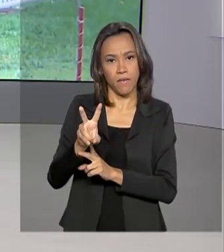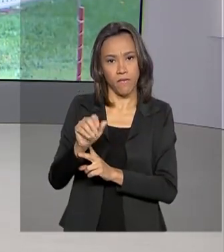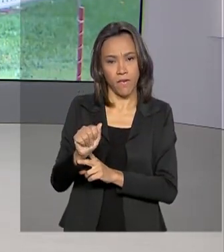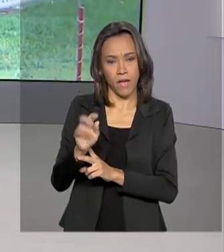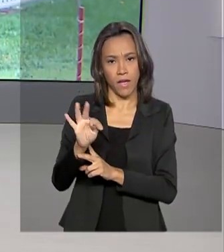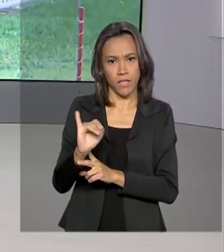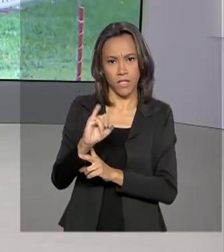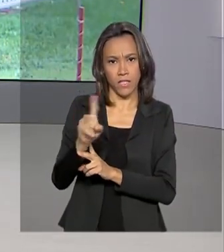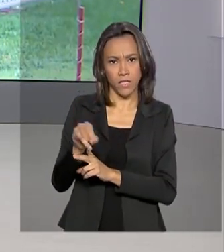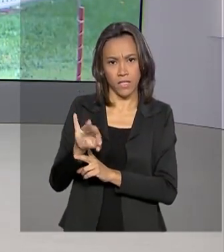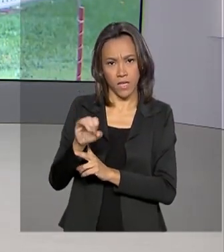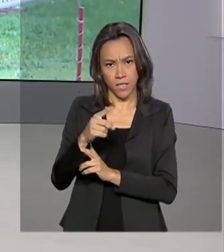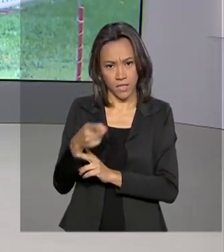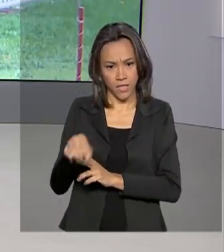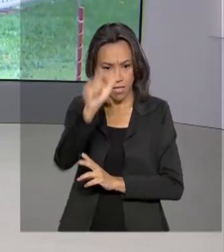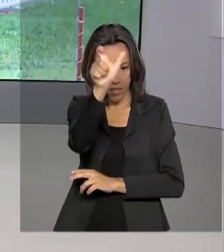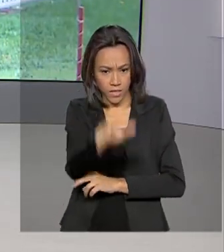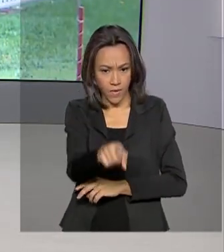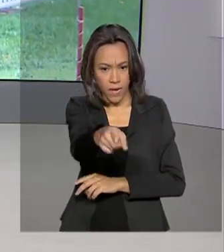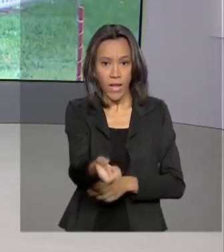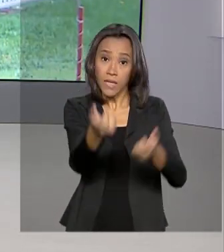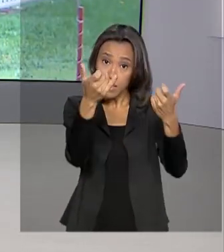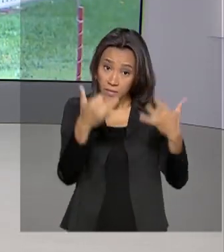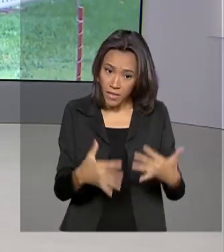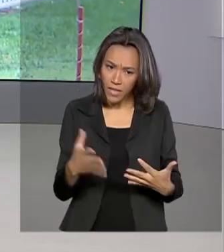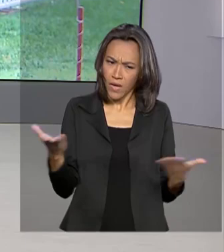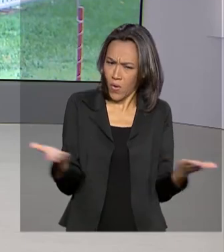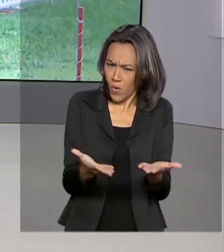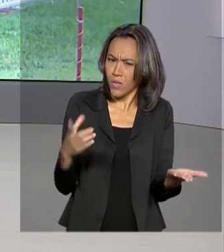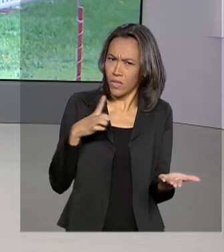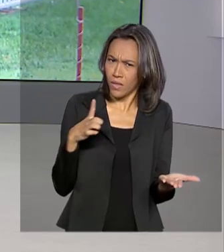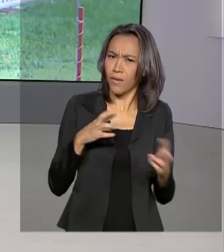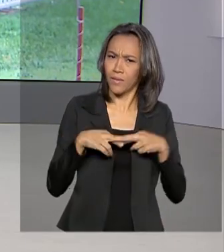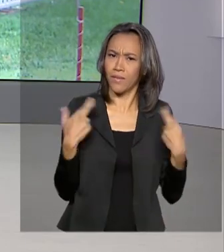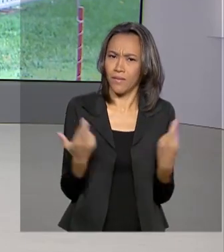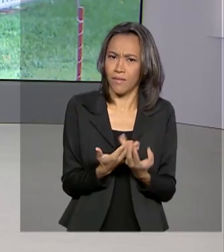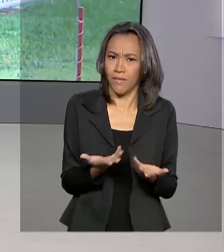Colares de Holanda. Ela vai explicar tudo pra gente. Lu, bom dia. Tem reunião hoje por aí, né?